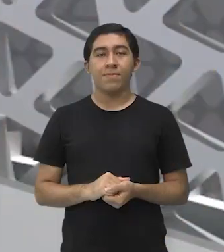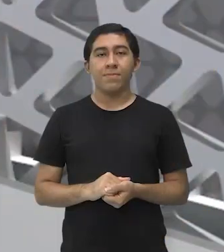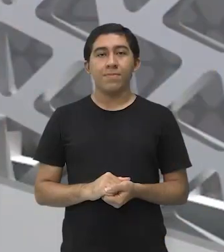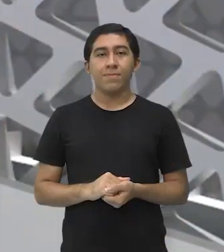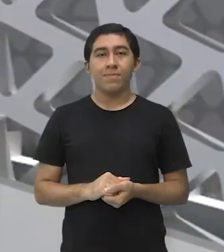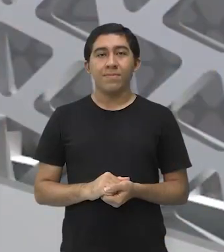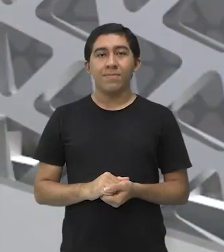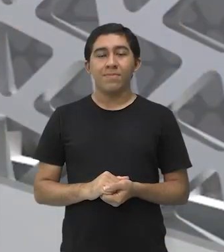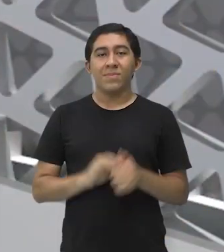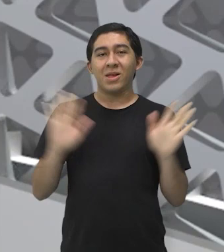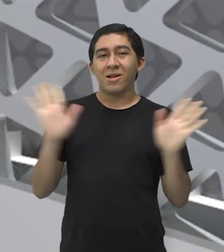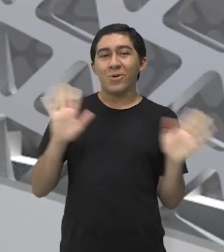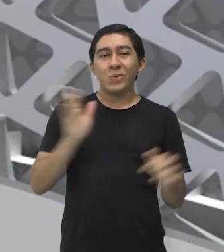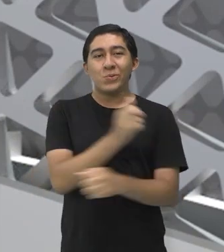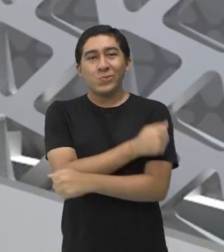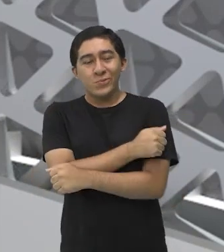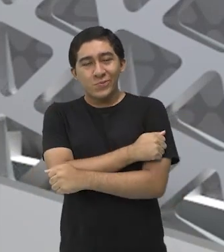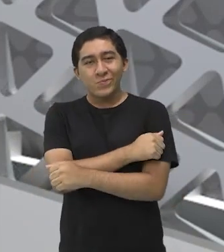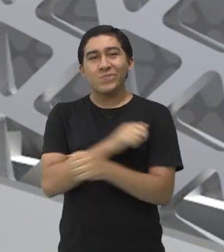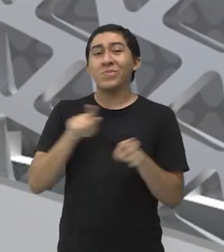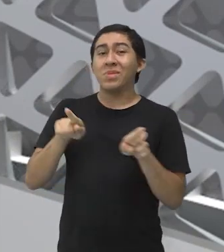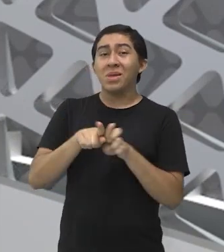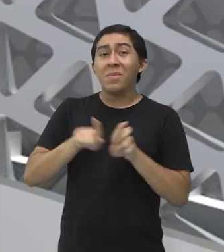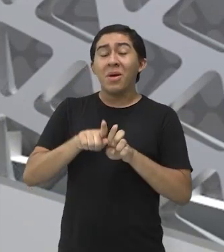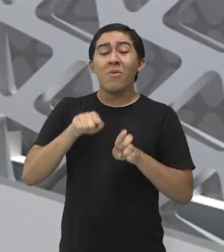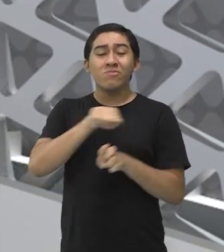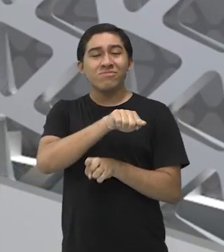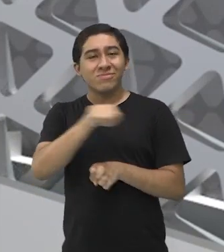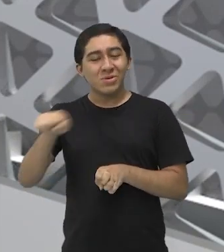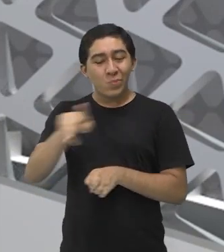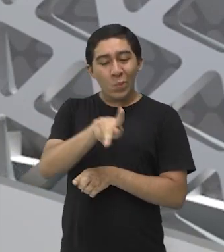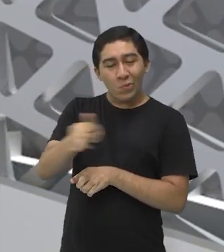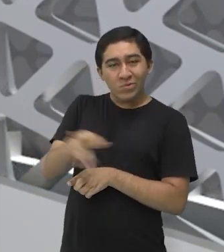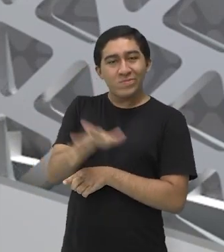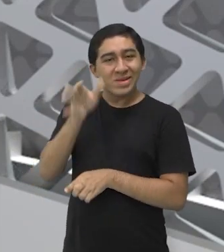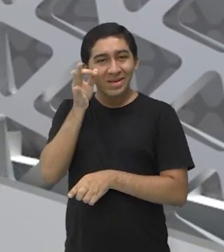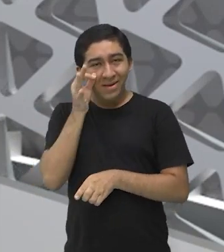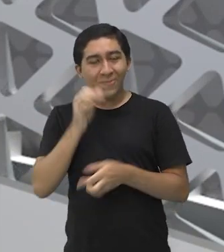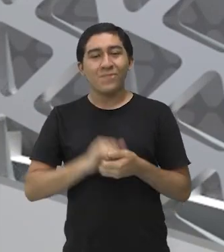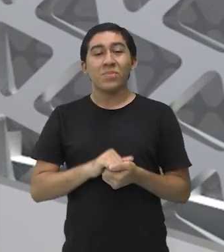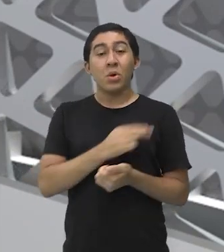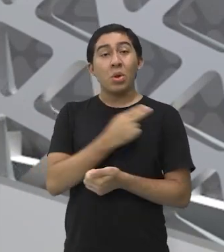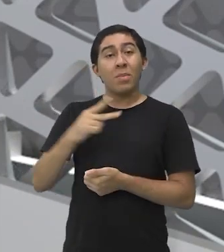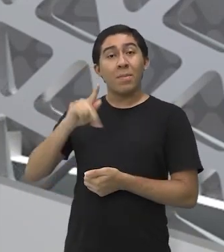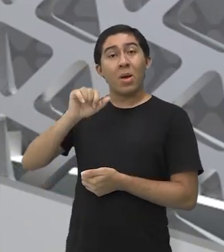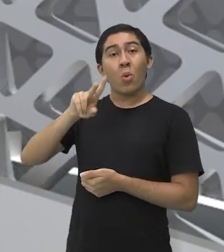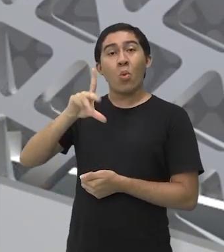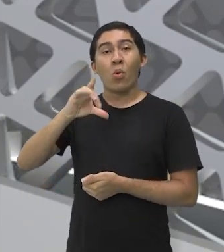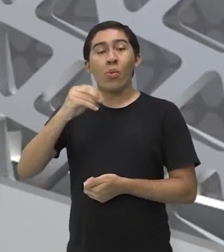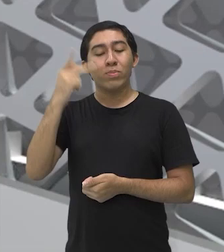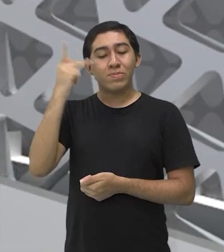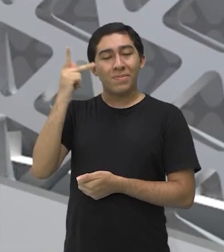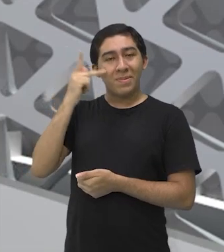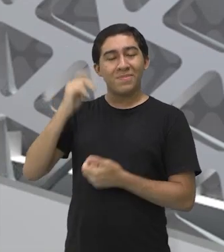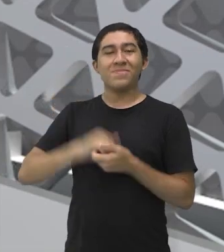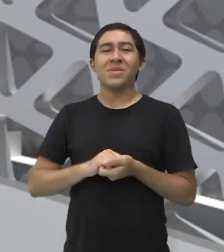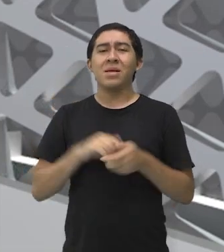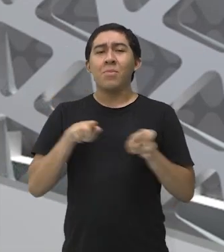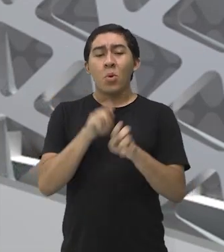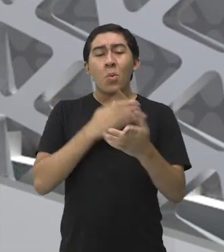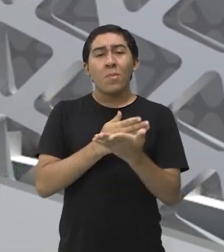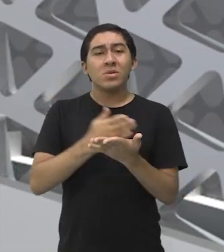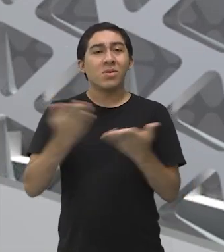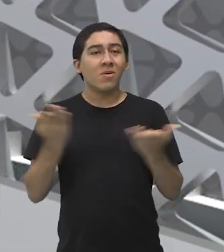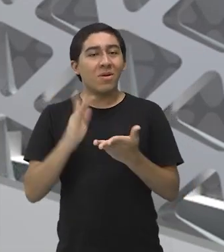Olá alunos, olá turmas, olá caríssimos colegas, professores presenciais, eu sou o professor Paulo Ricardo e vamos dar